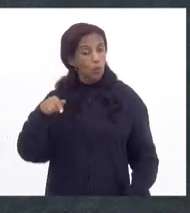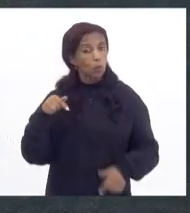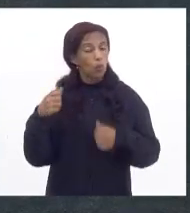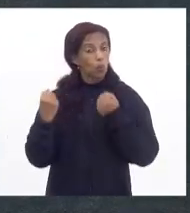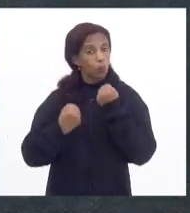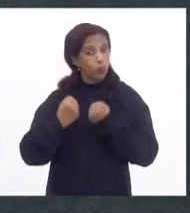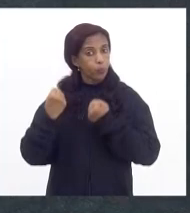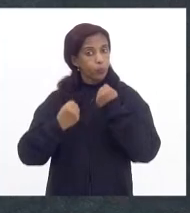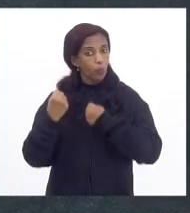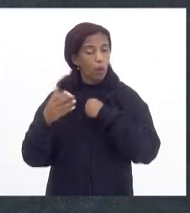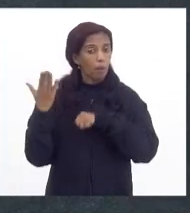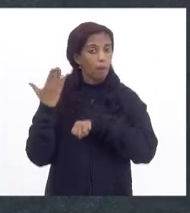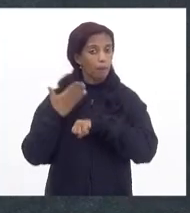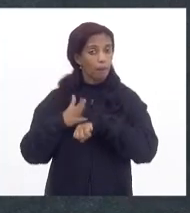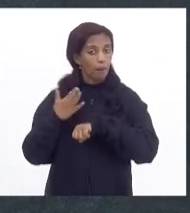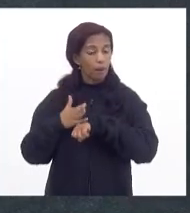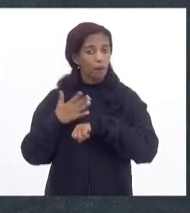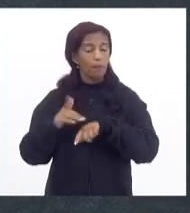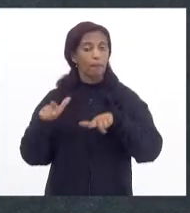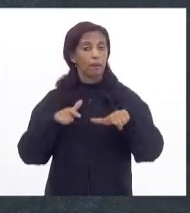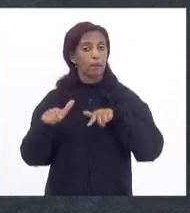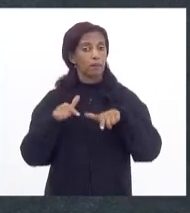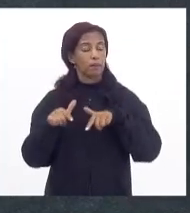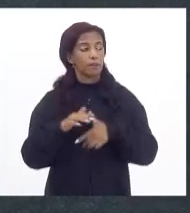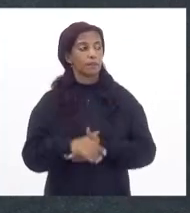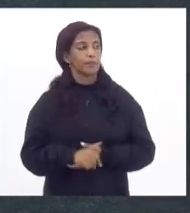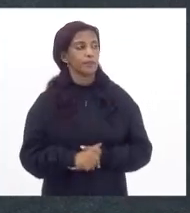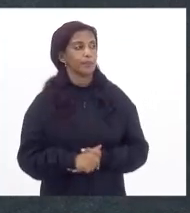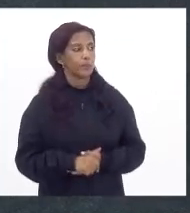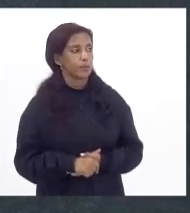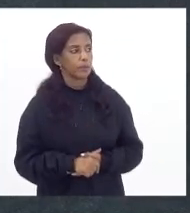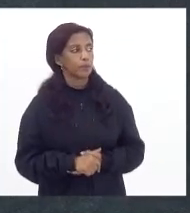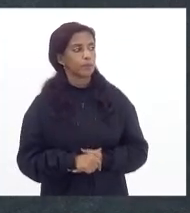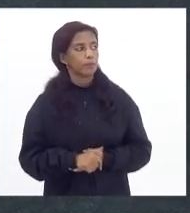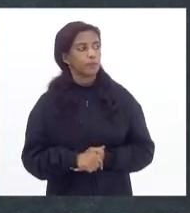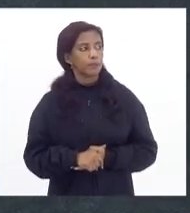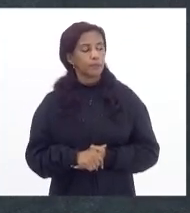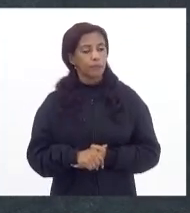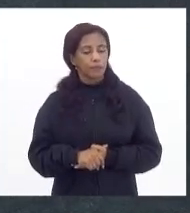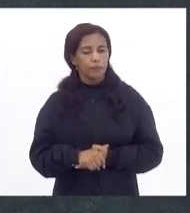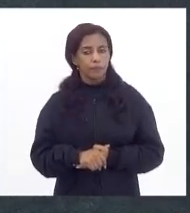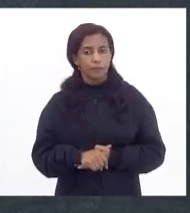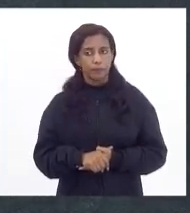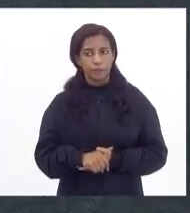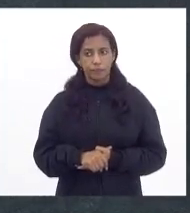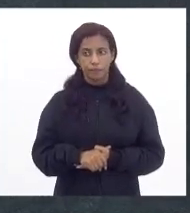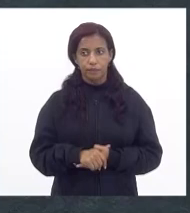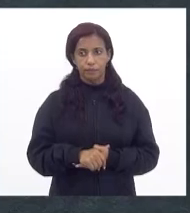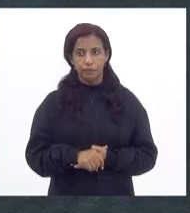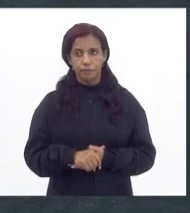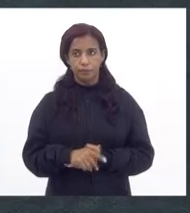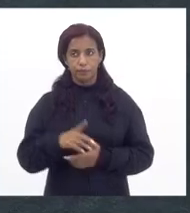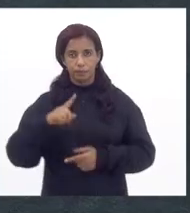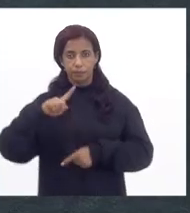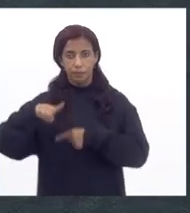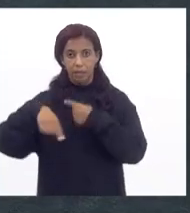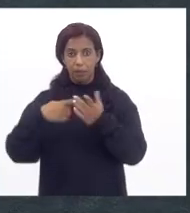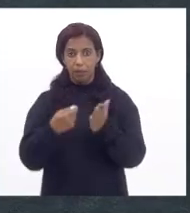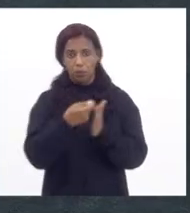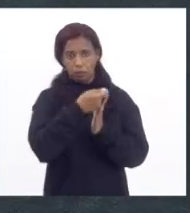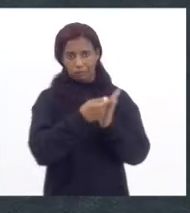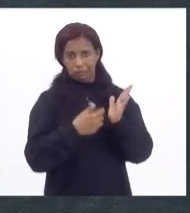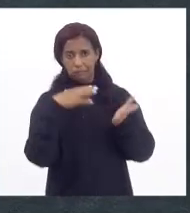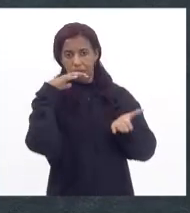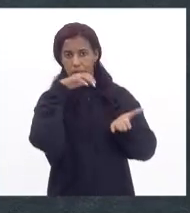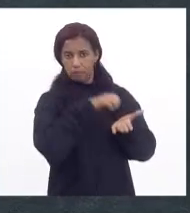na sua atividade profissional. E, após esse cadastramento,